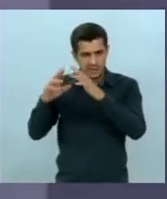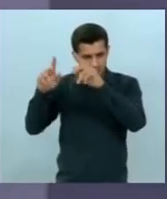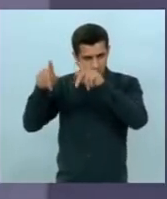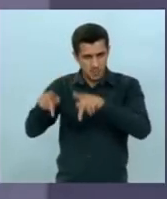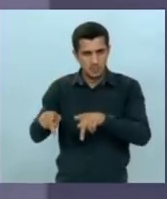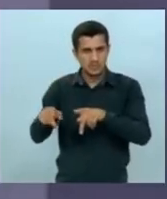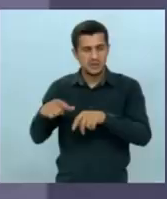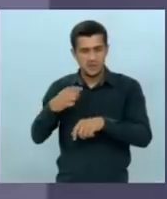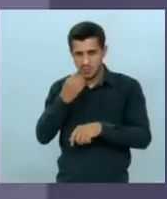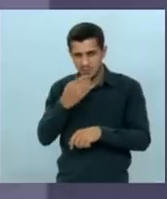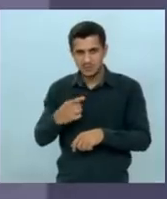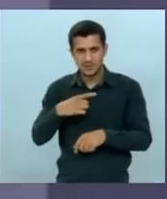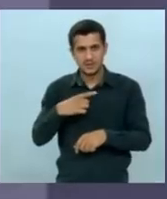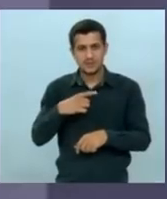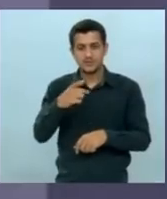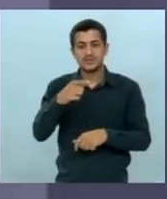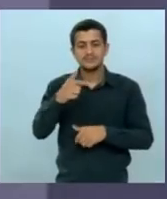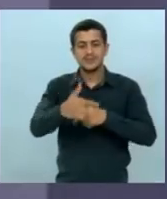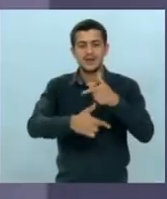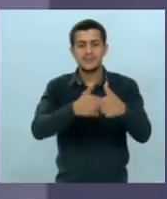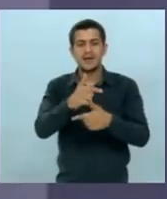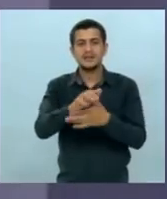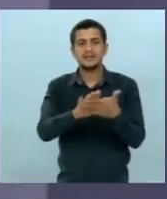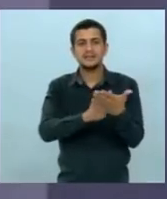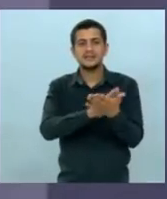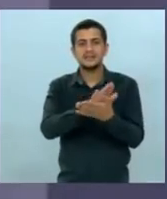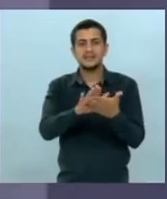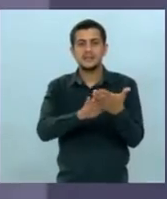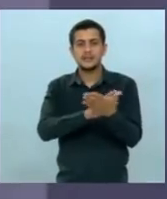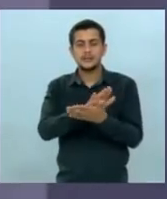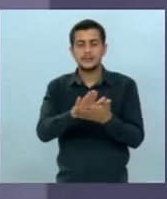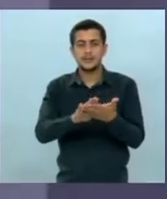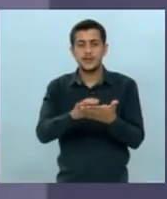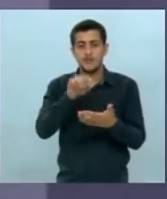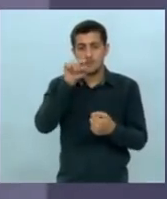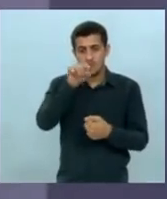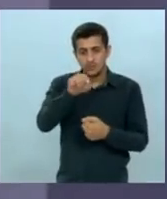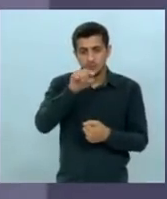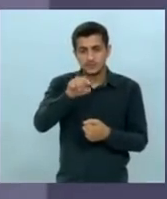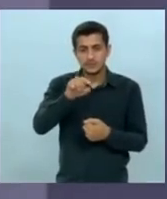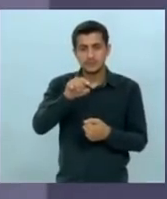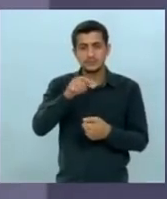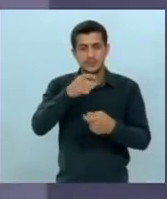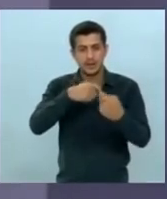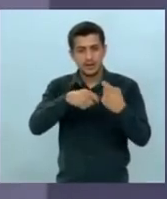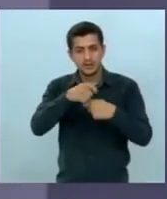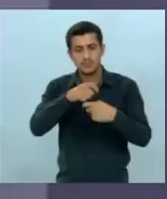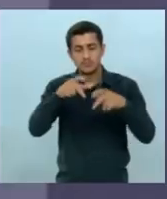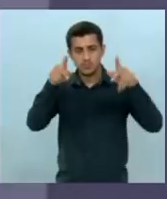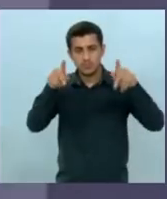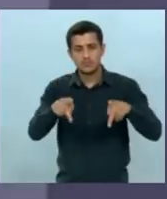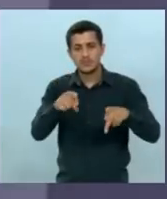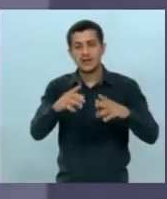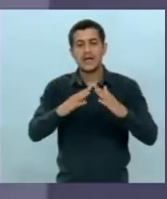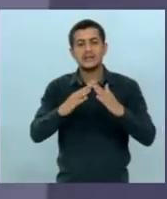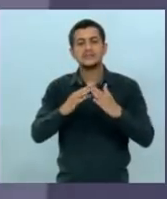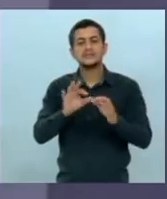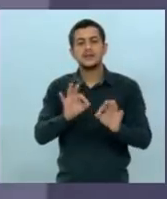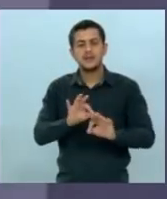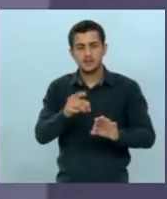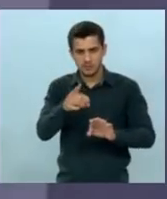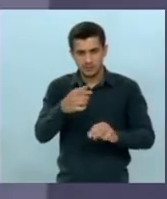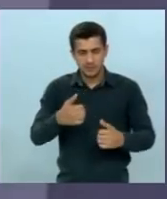você que está desempregado você servidor público você que não tem onde morar você está